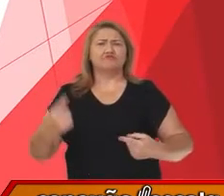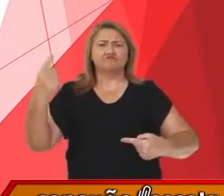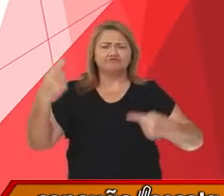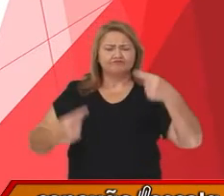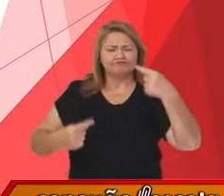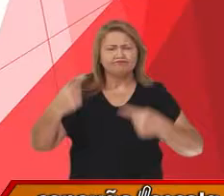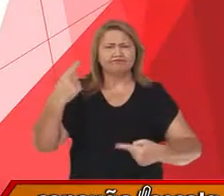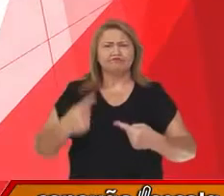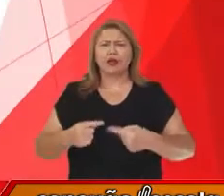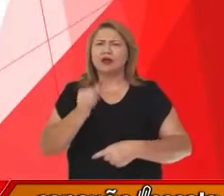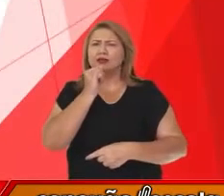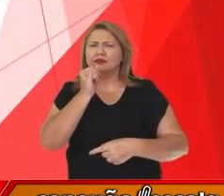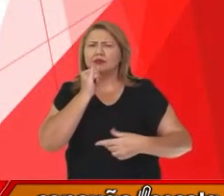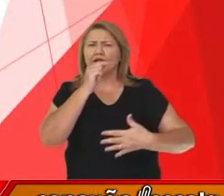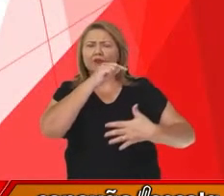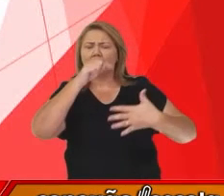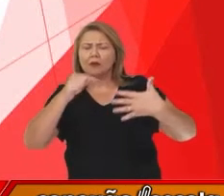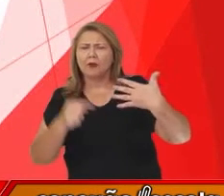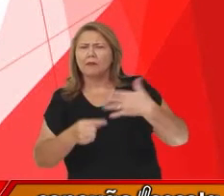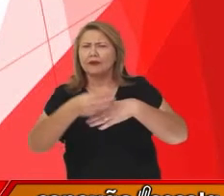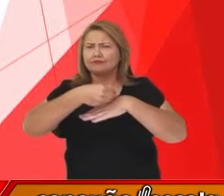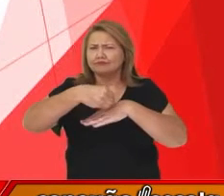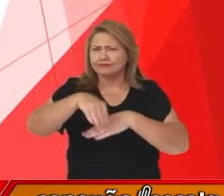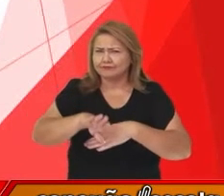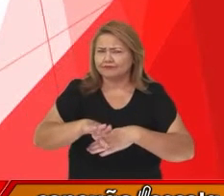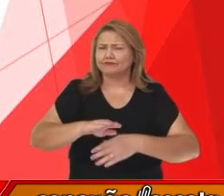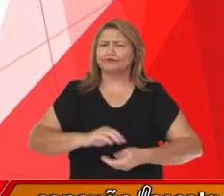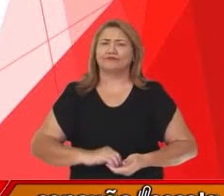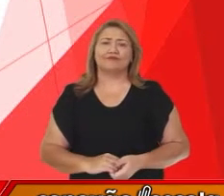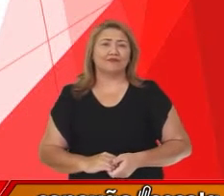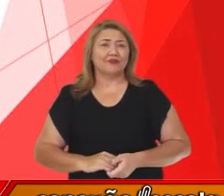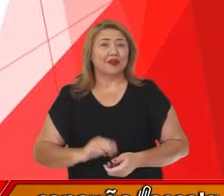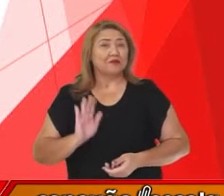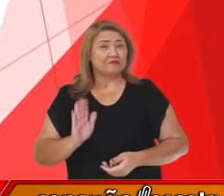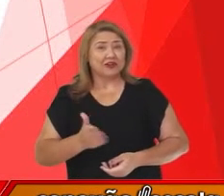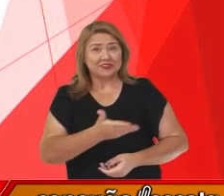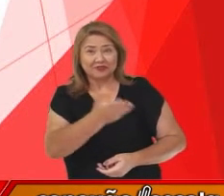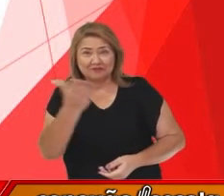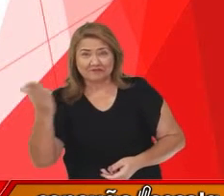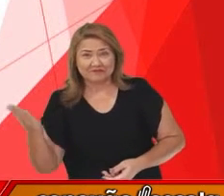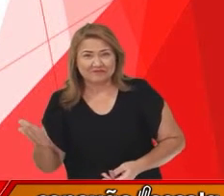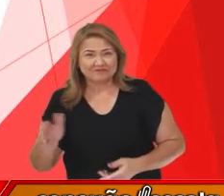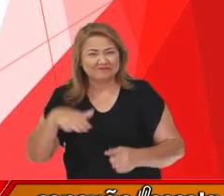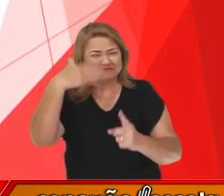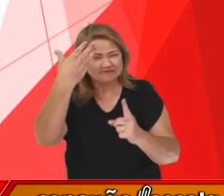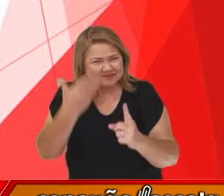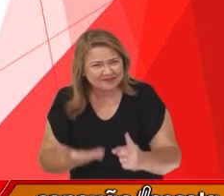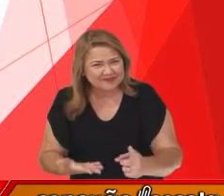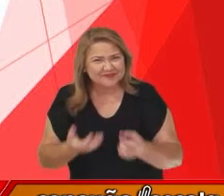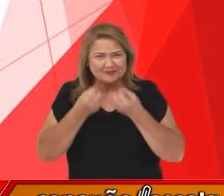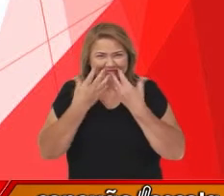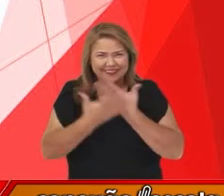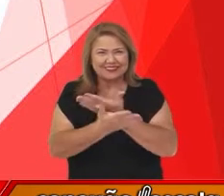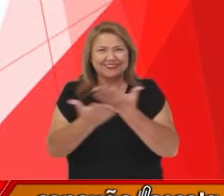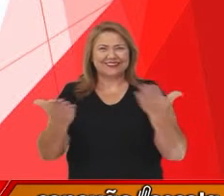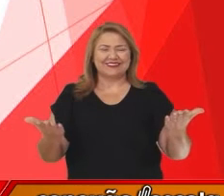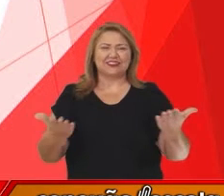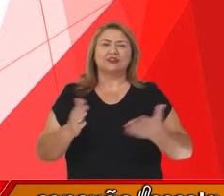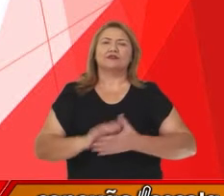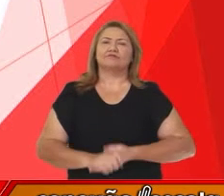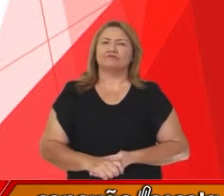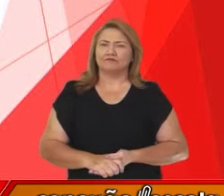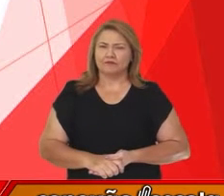e exemplificar isso para vocês. Mas e aí, meus consagrados, tudo bom com vocês? Por vezes,